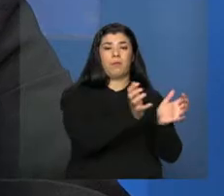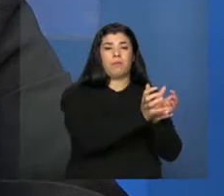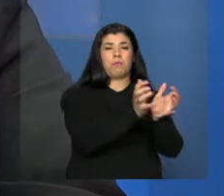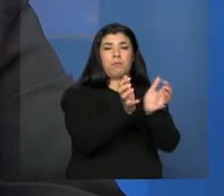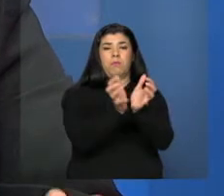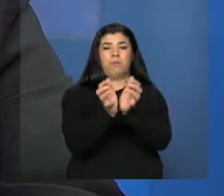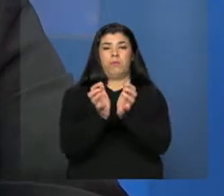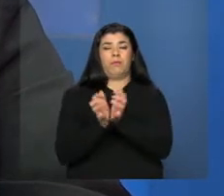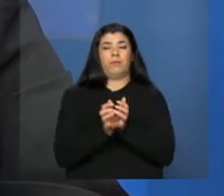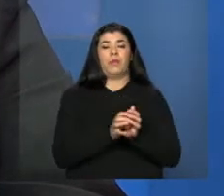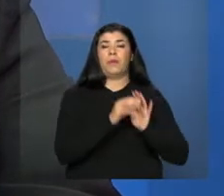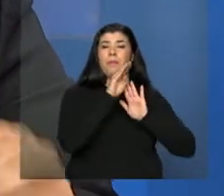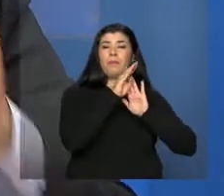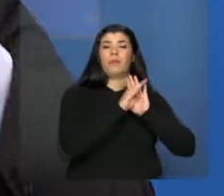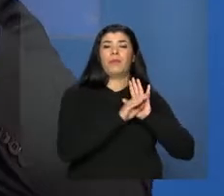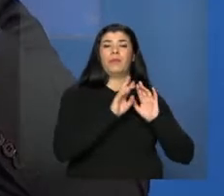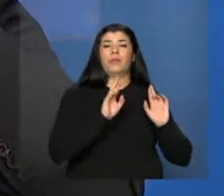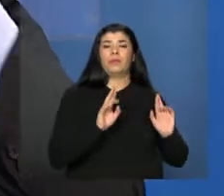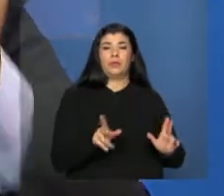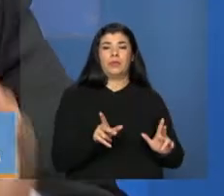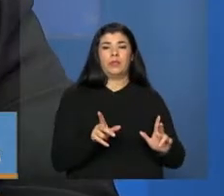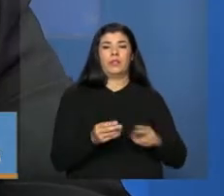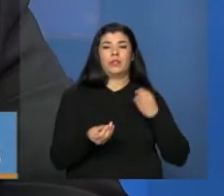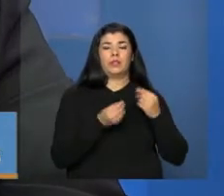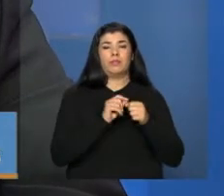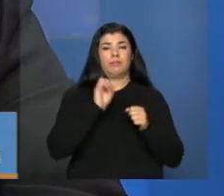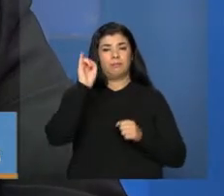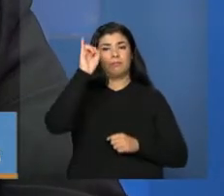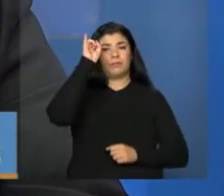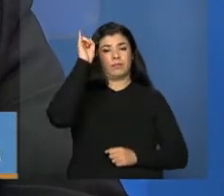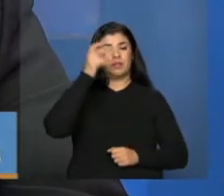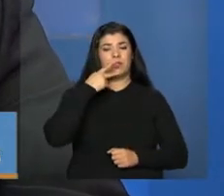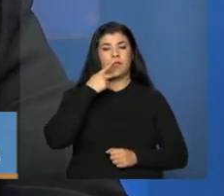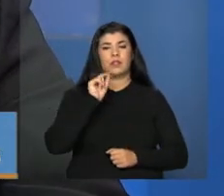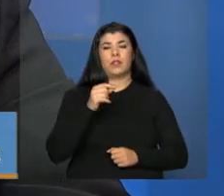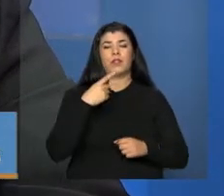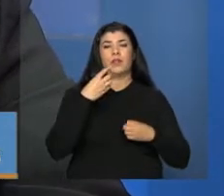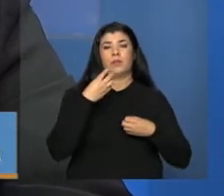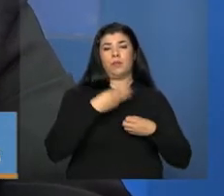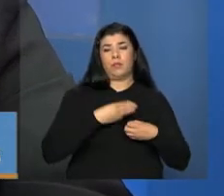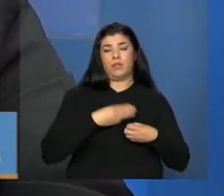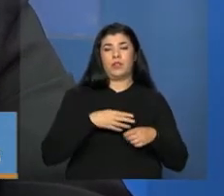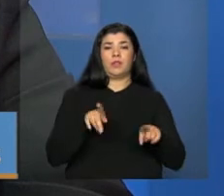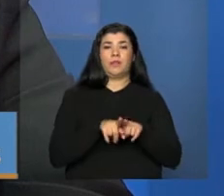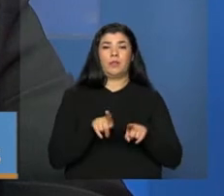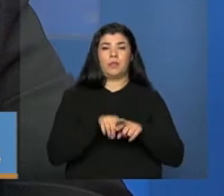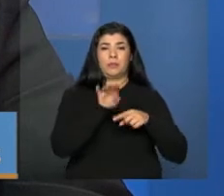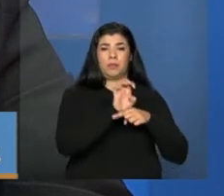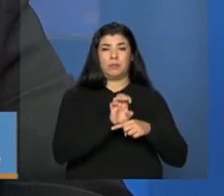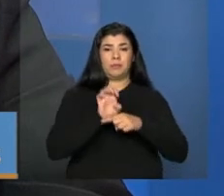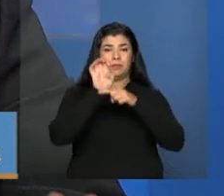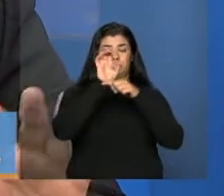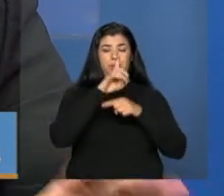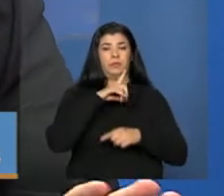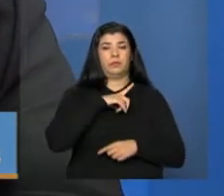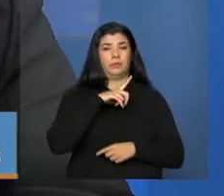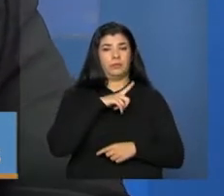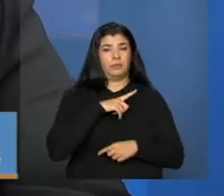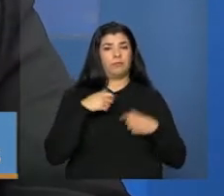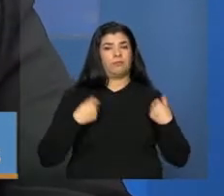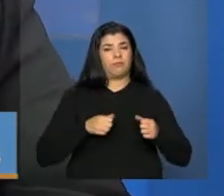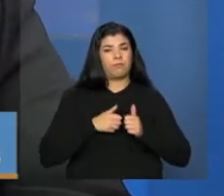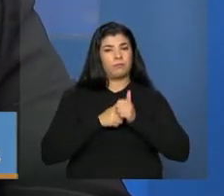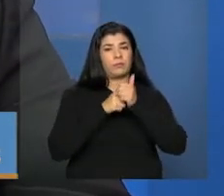É importante também frisar que os municípios, os estados, eles devem